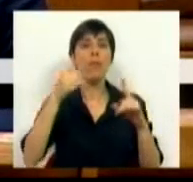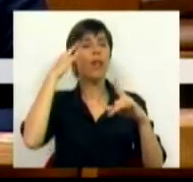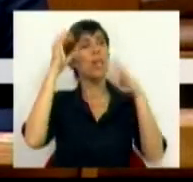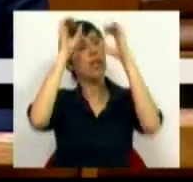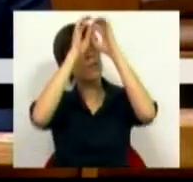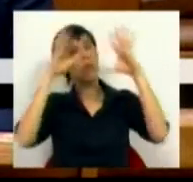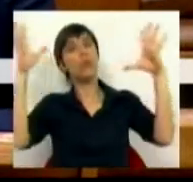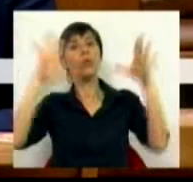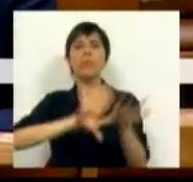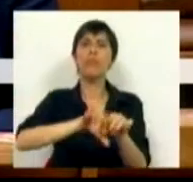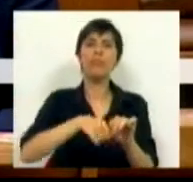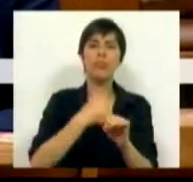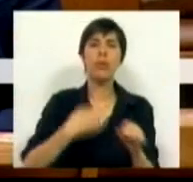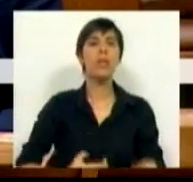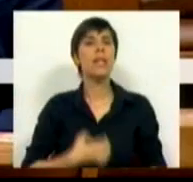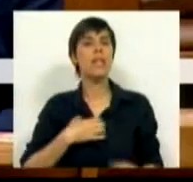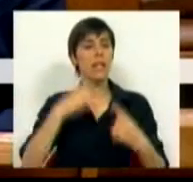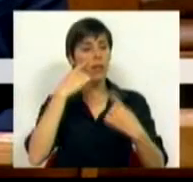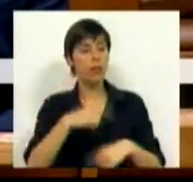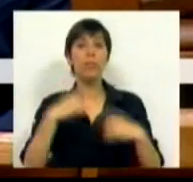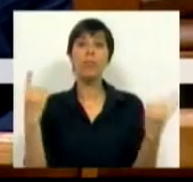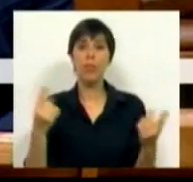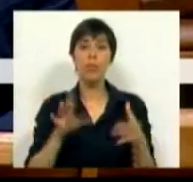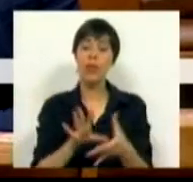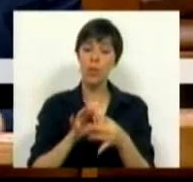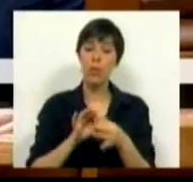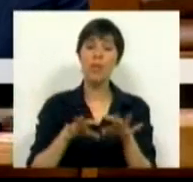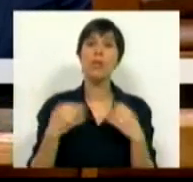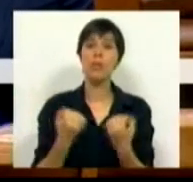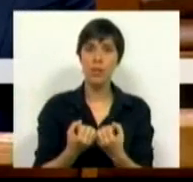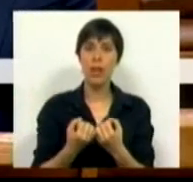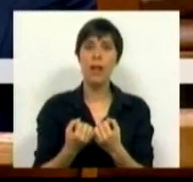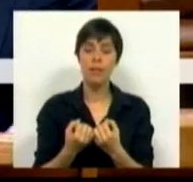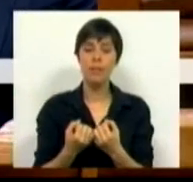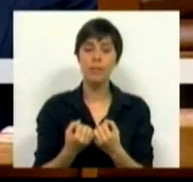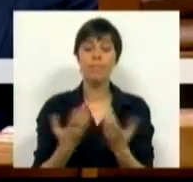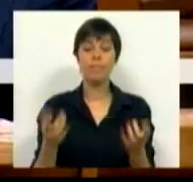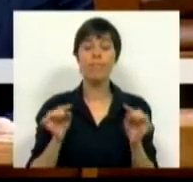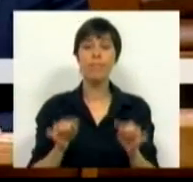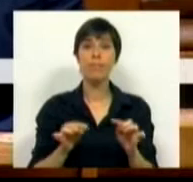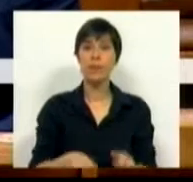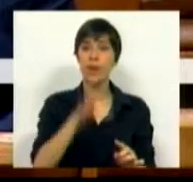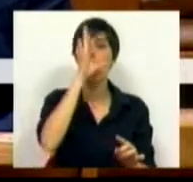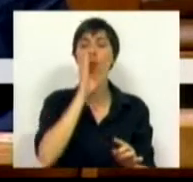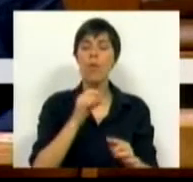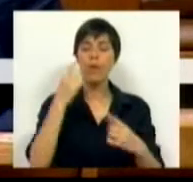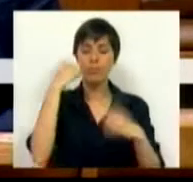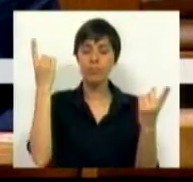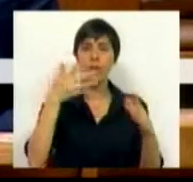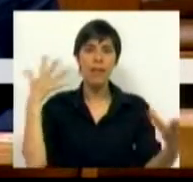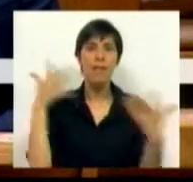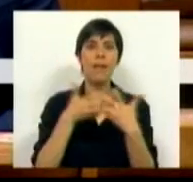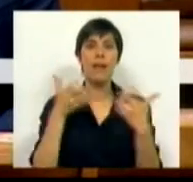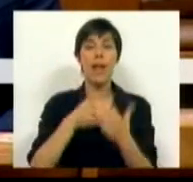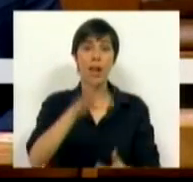ideologia que destrói o sentido público e a coesão social. Este governo declarou guerra